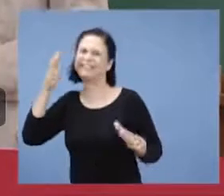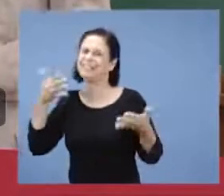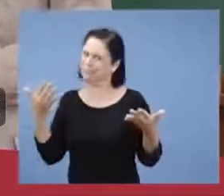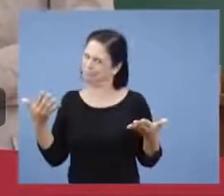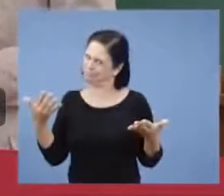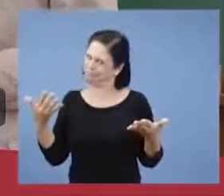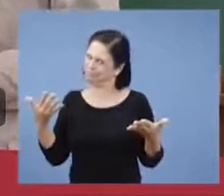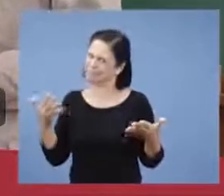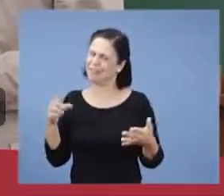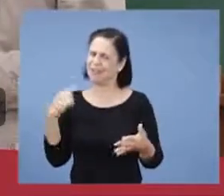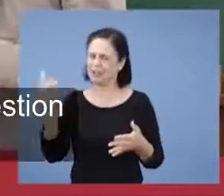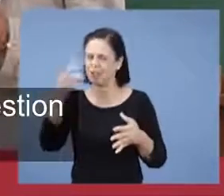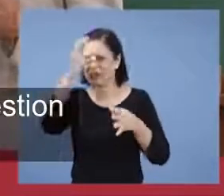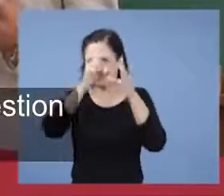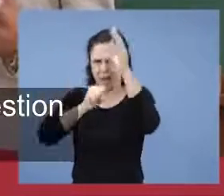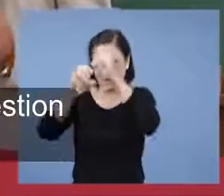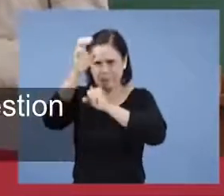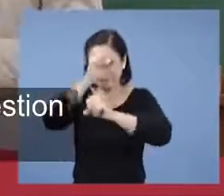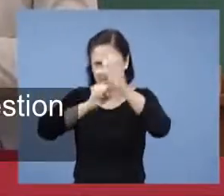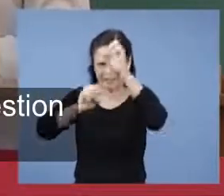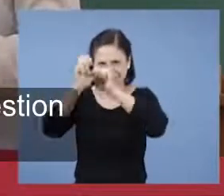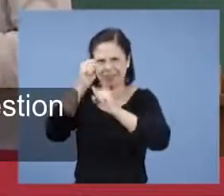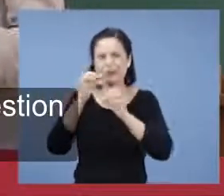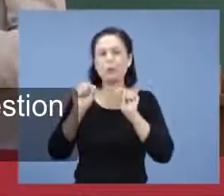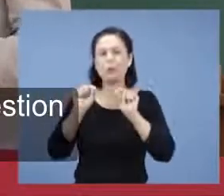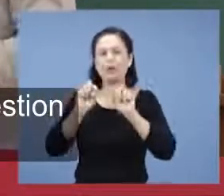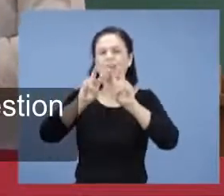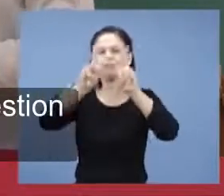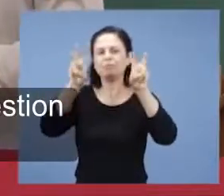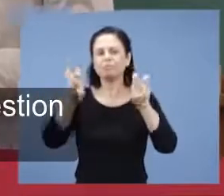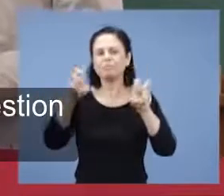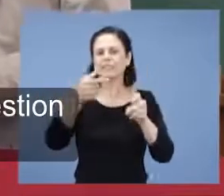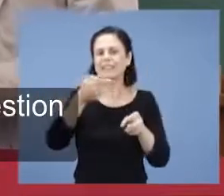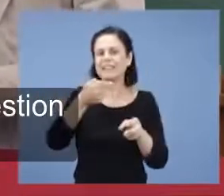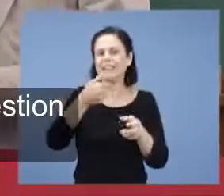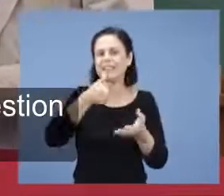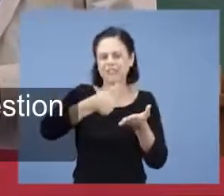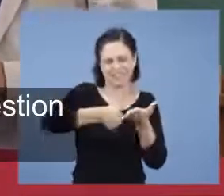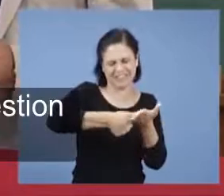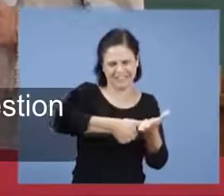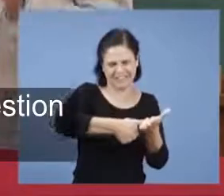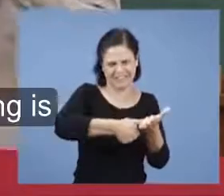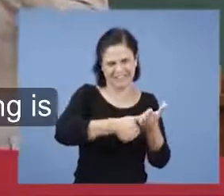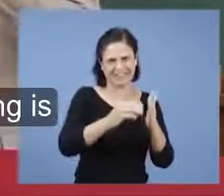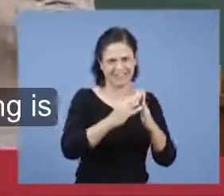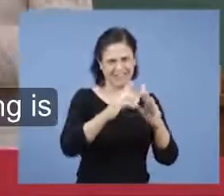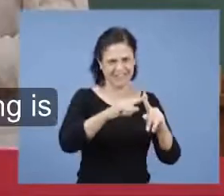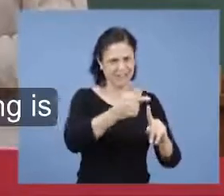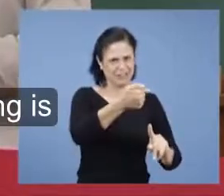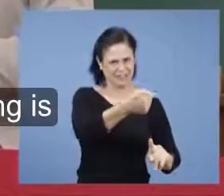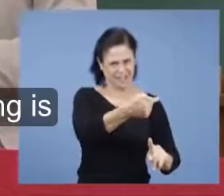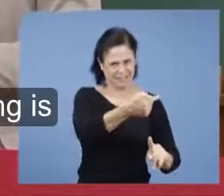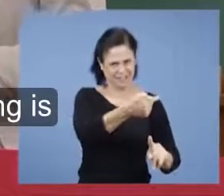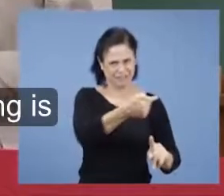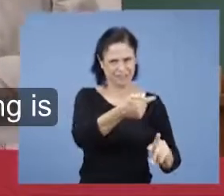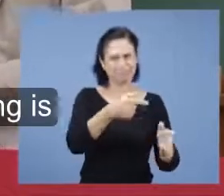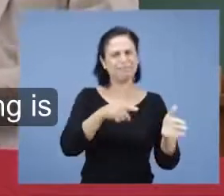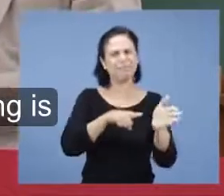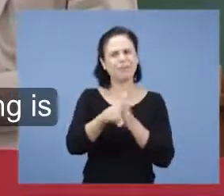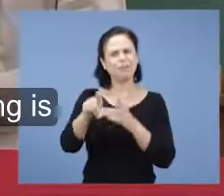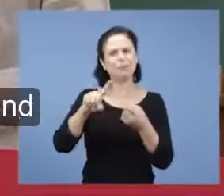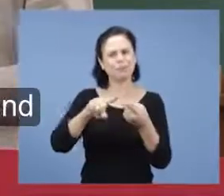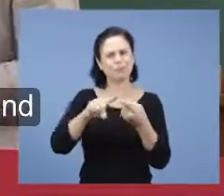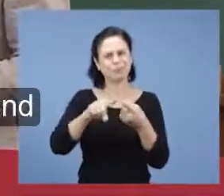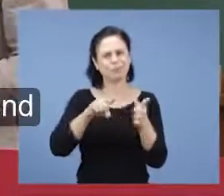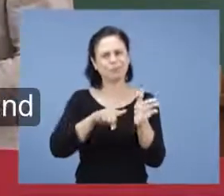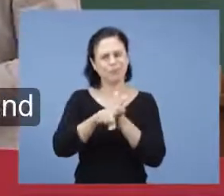daquilo que nós temos aprendido a respeito das igrejas, nas sete cartas, a pergunta que nós temos, a primeira pergunta que temos para essa manhã,